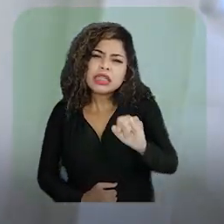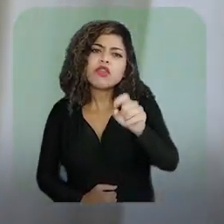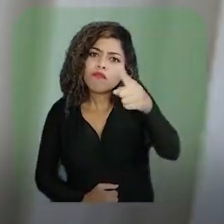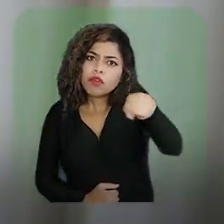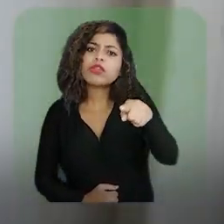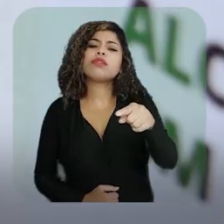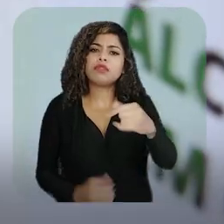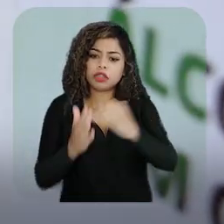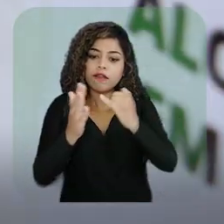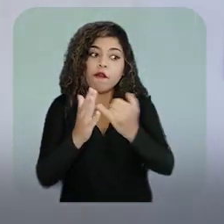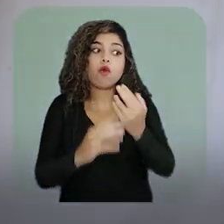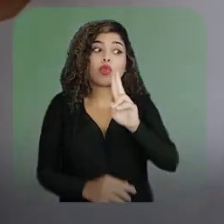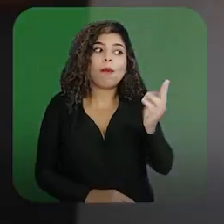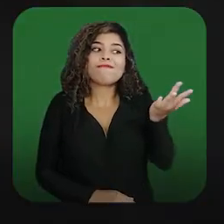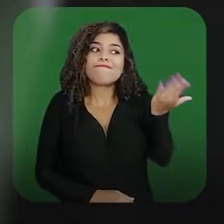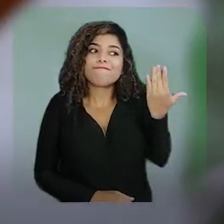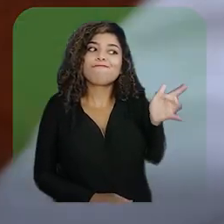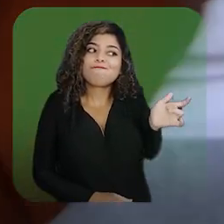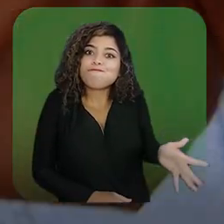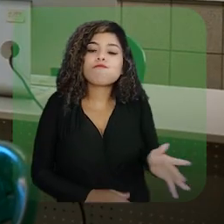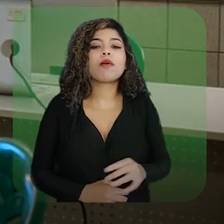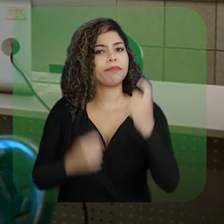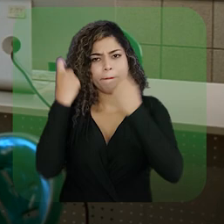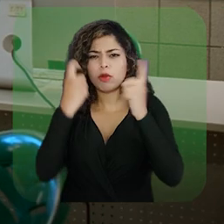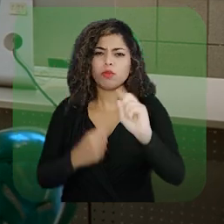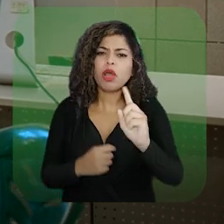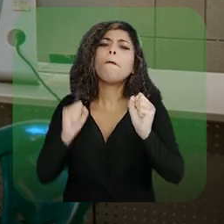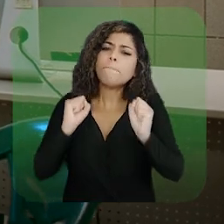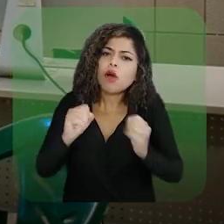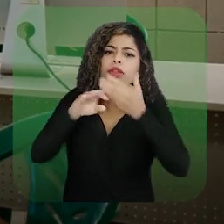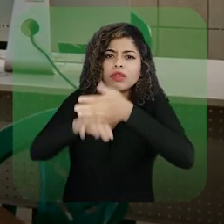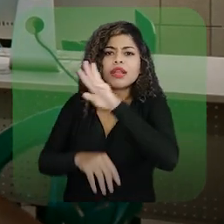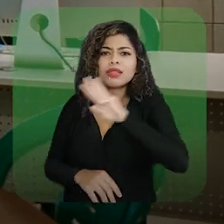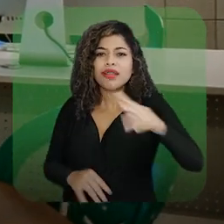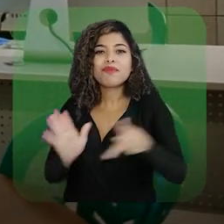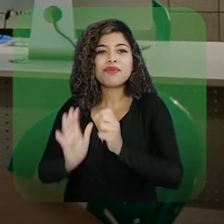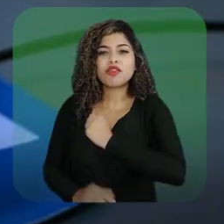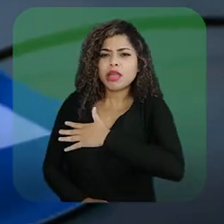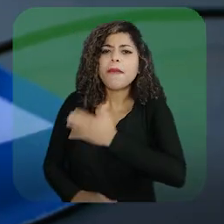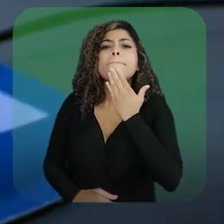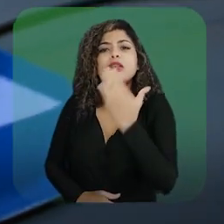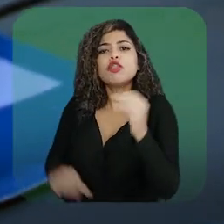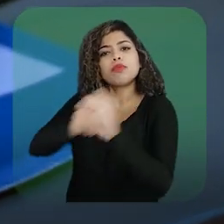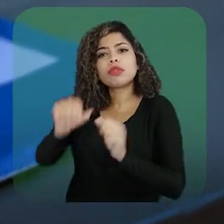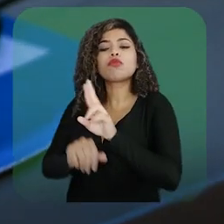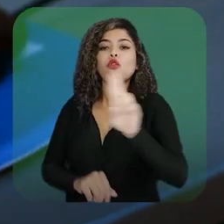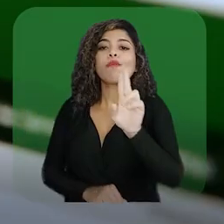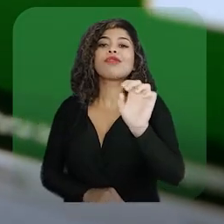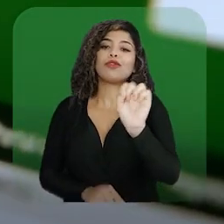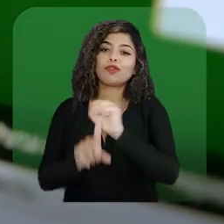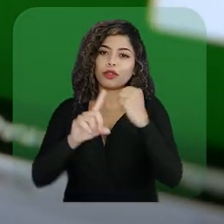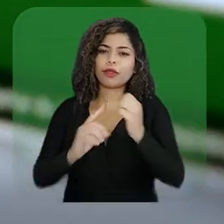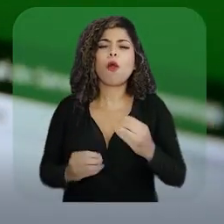Se por acaso você se inscreveu com o seu nome morto, não se preocupe. Você pode entrar no site do IFPE e solicitar o